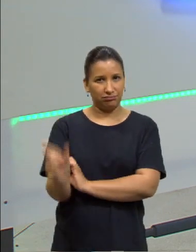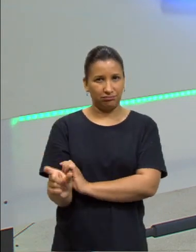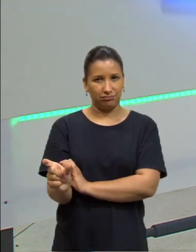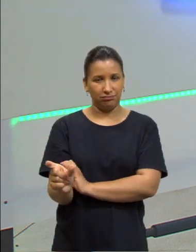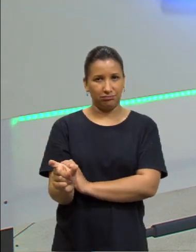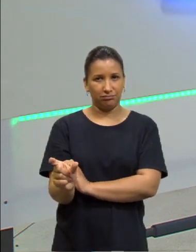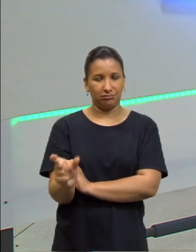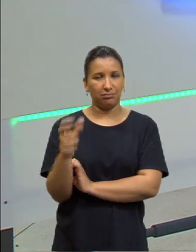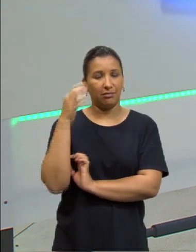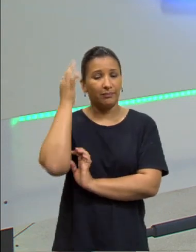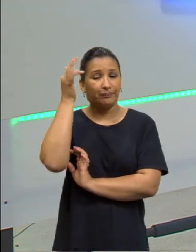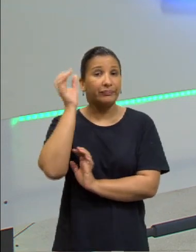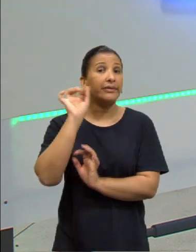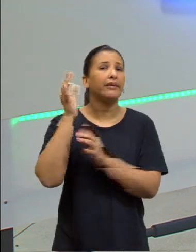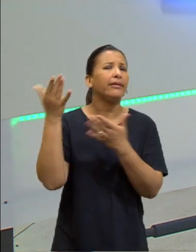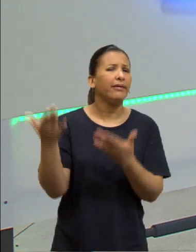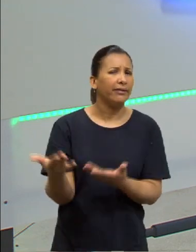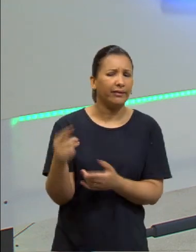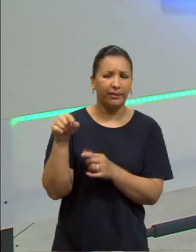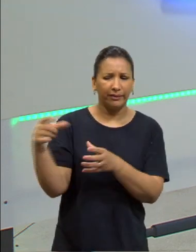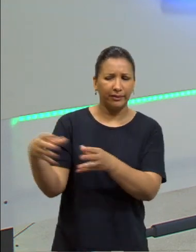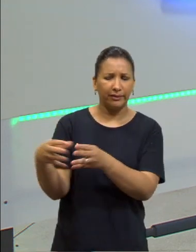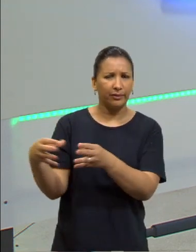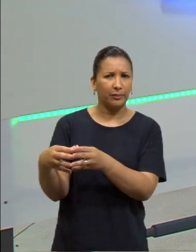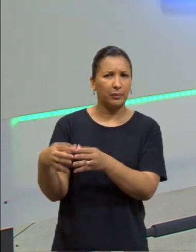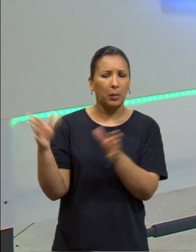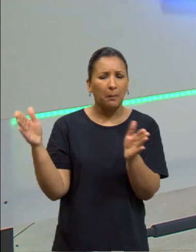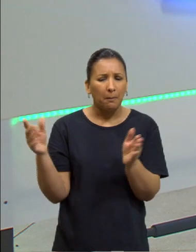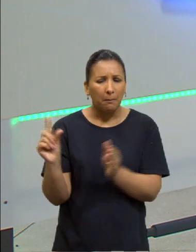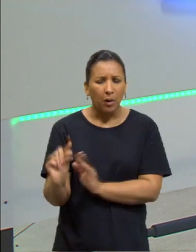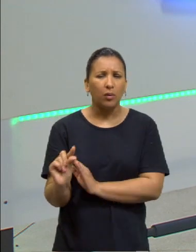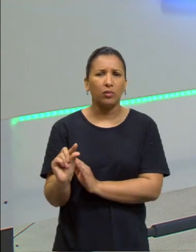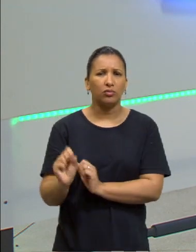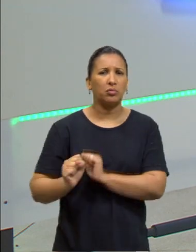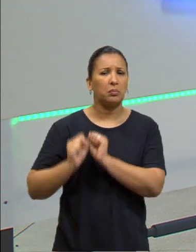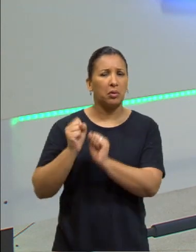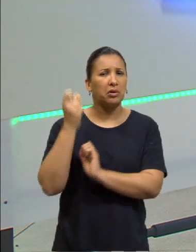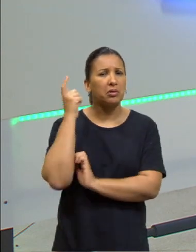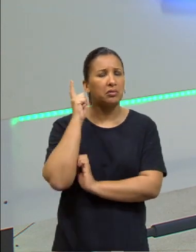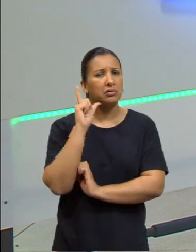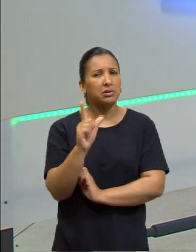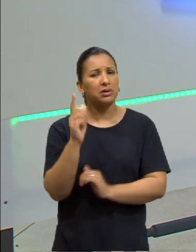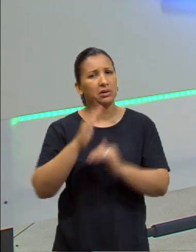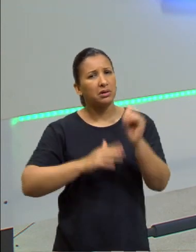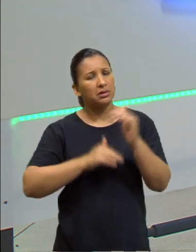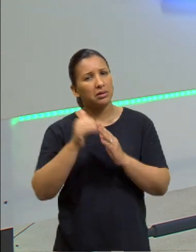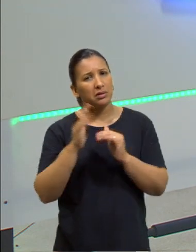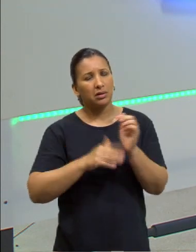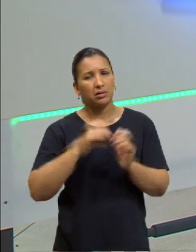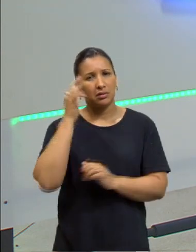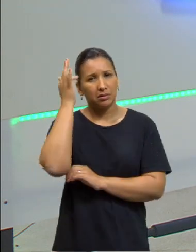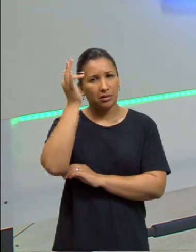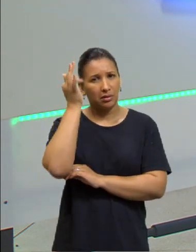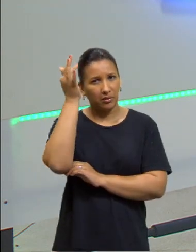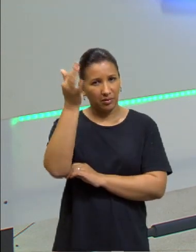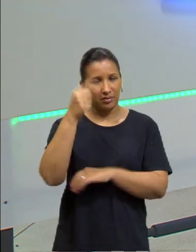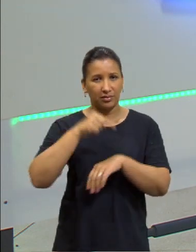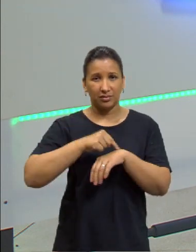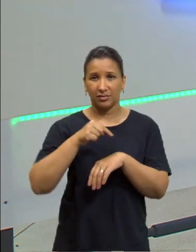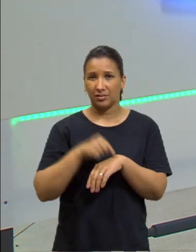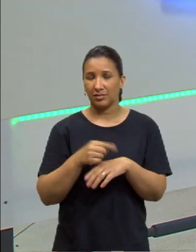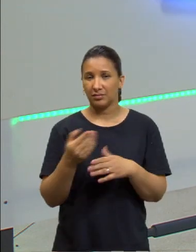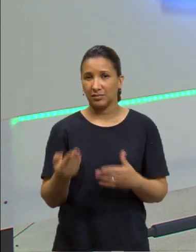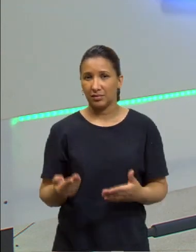Para a mesmo, e quem agora? Poucos podiam dedicar-se à atividade teórica no seu tempo.